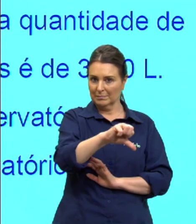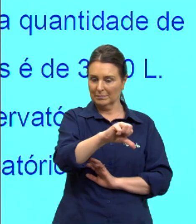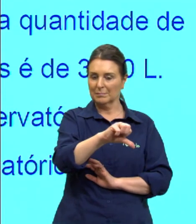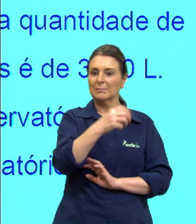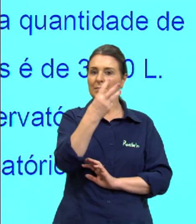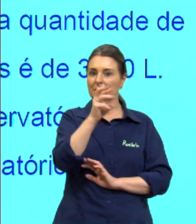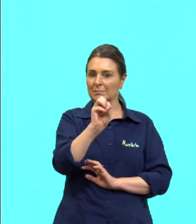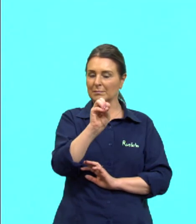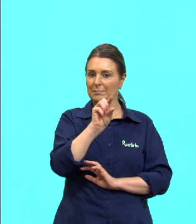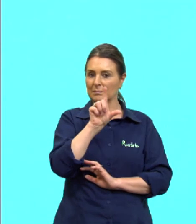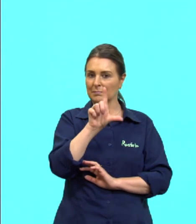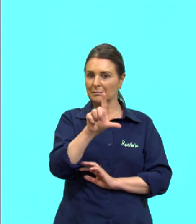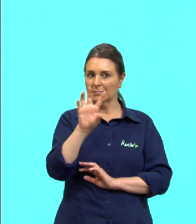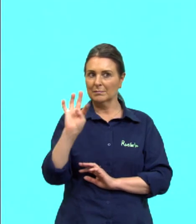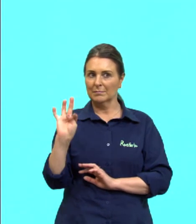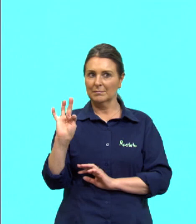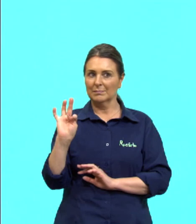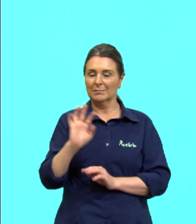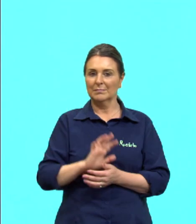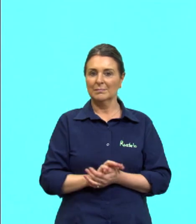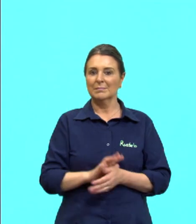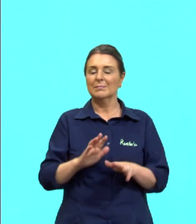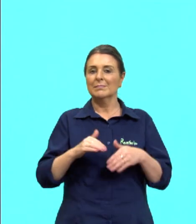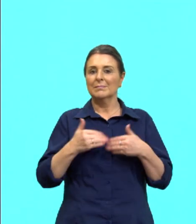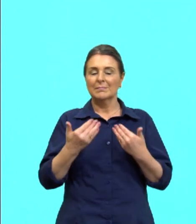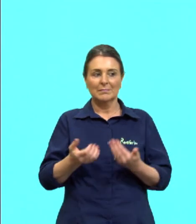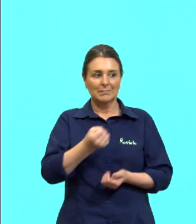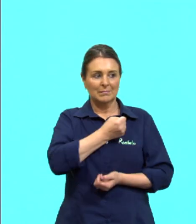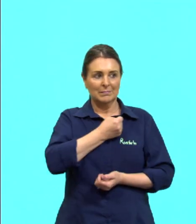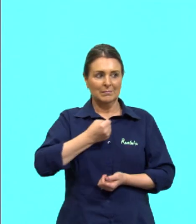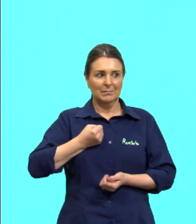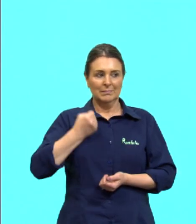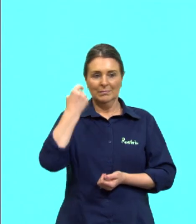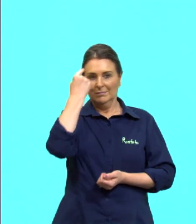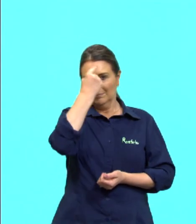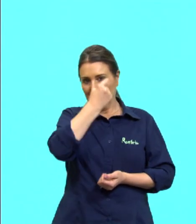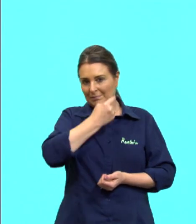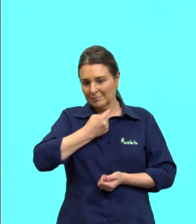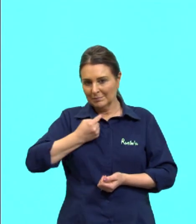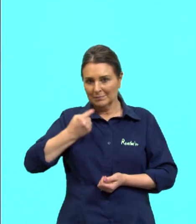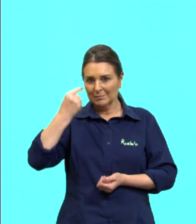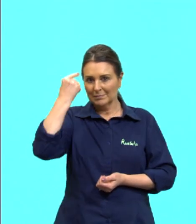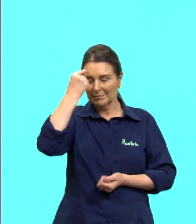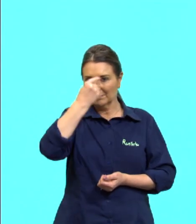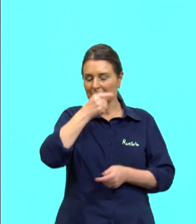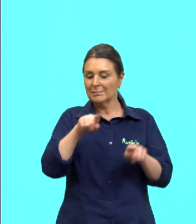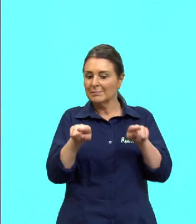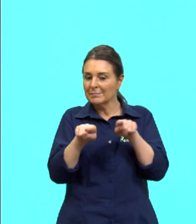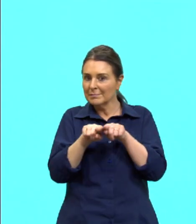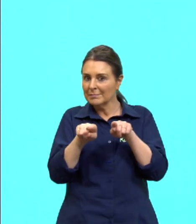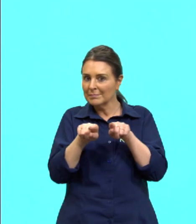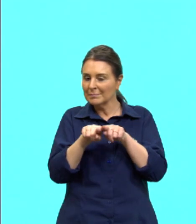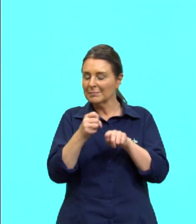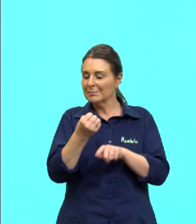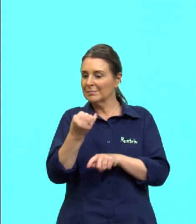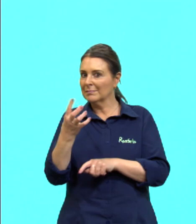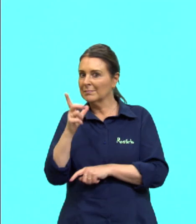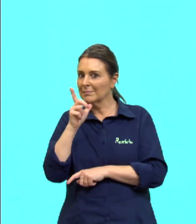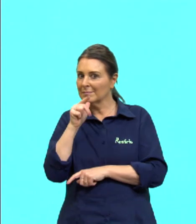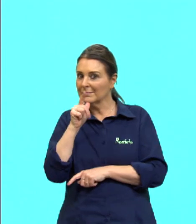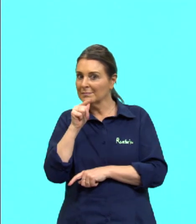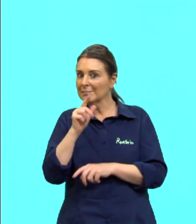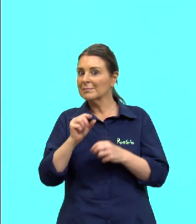30 mil litros. Então, o número de horas que eles têm a mesma quantidade de água é